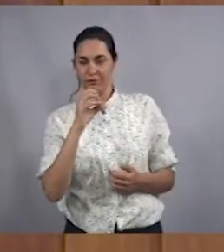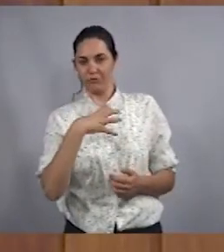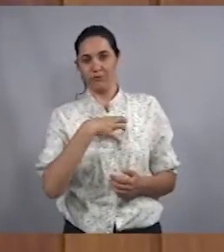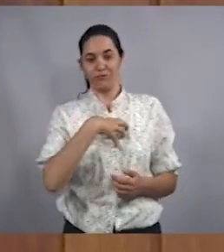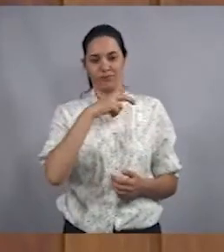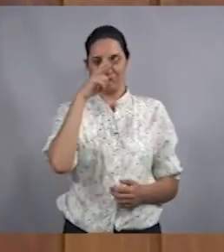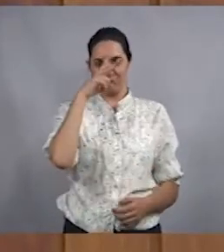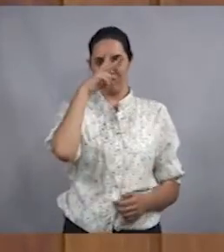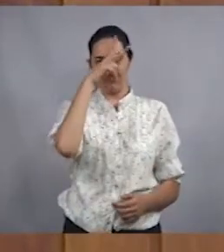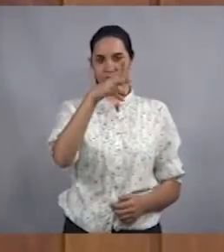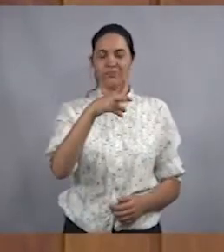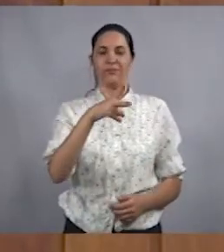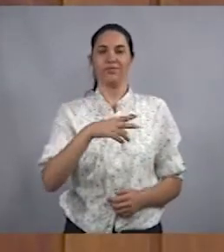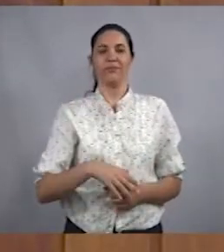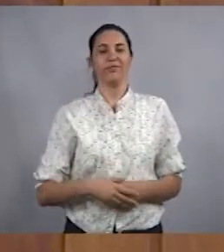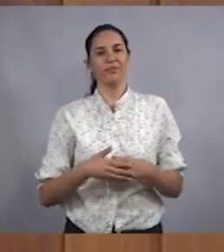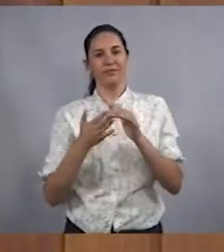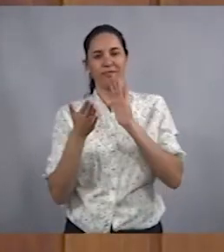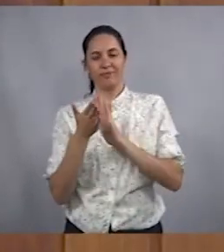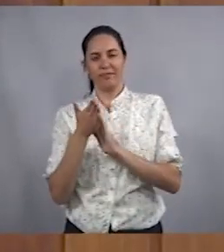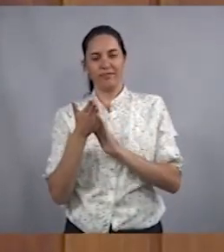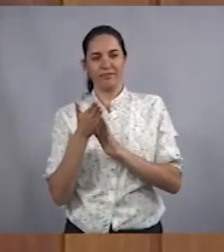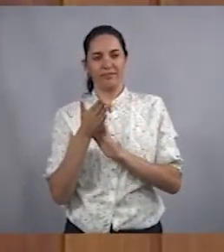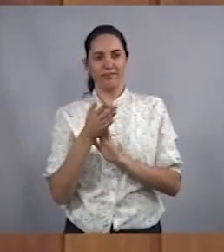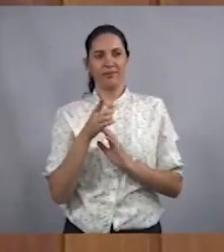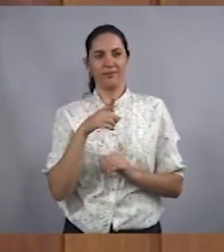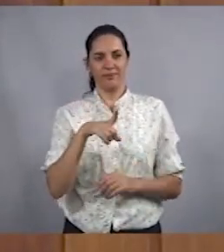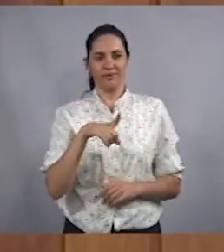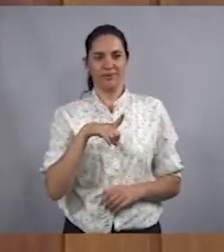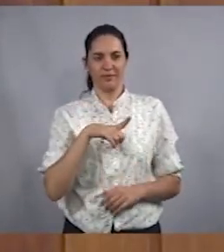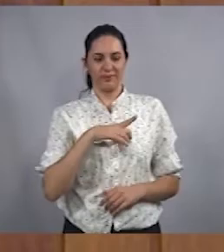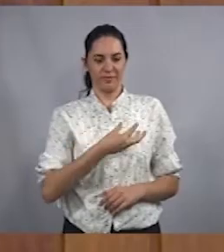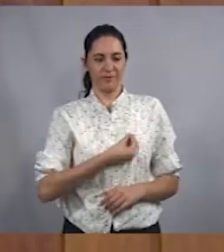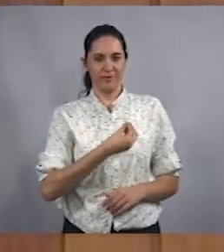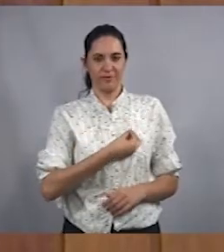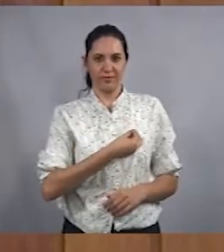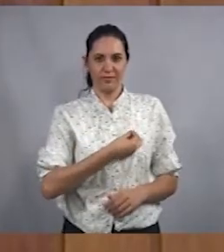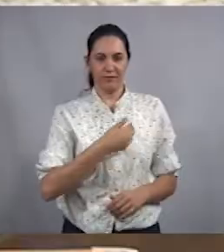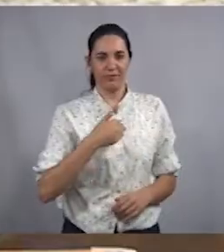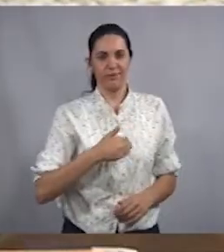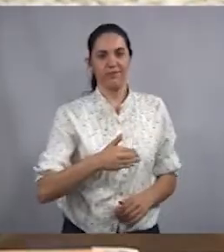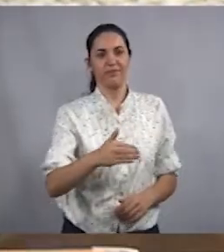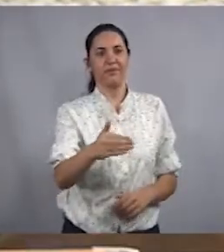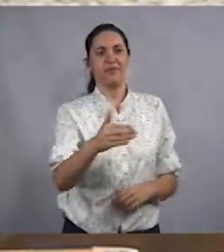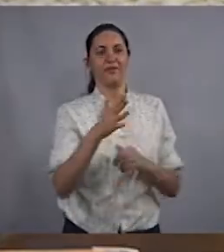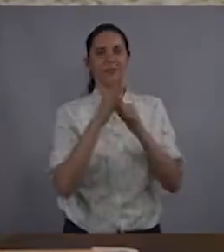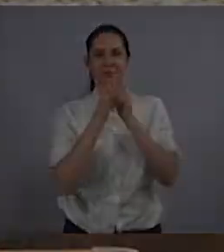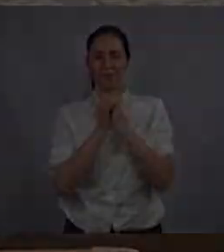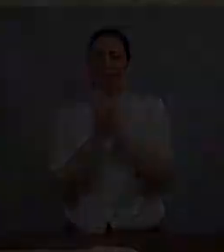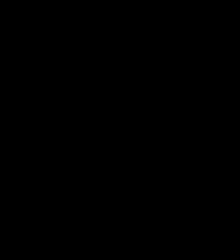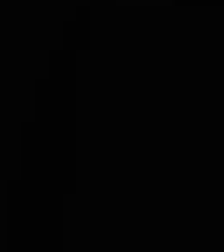disposição. Parabéns e que o senhor tenha uma vida ainda mais longa, com as bênçãos de Deus.